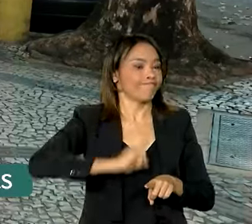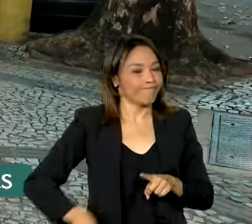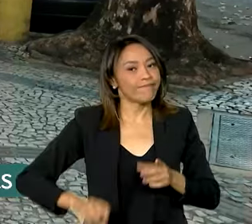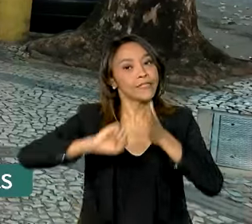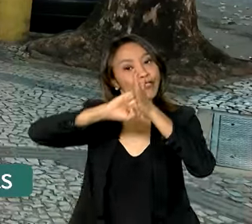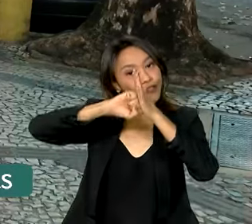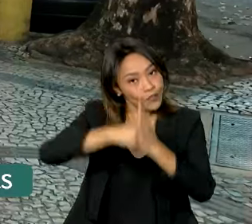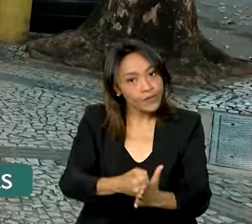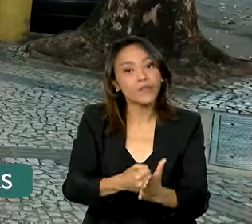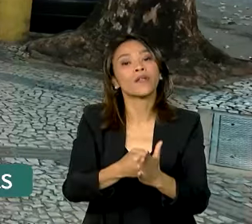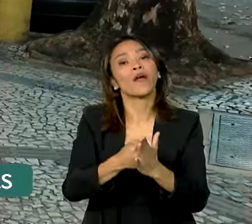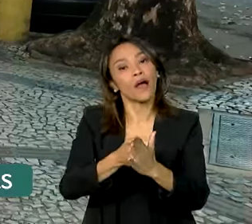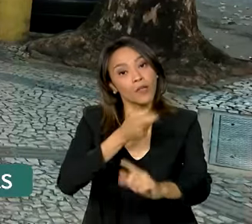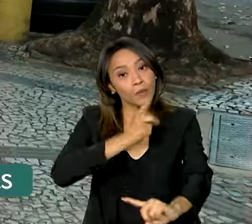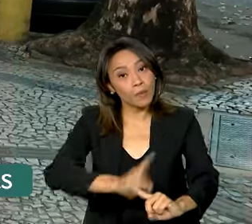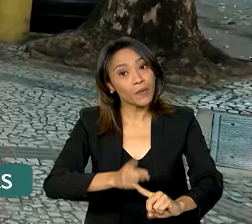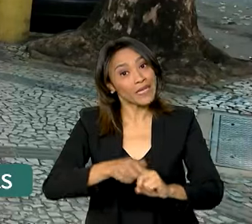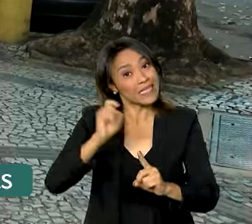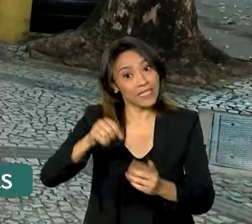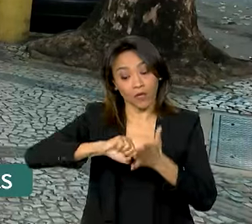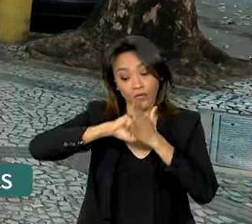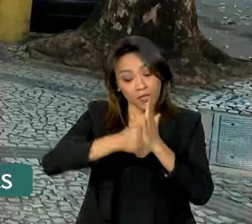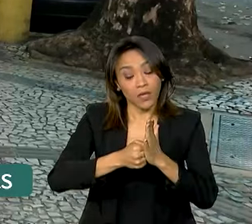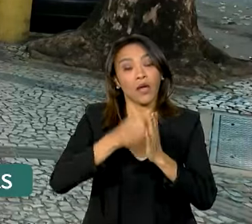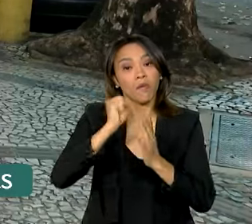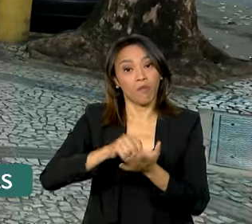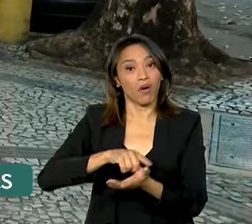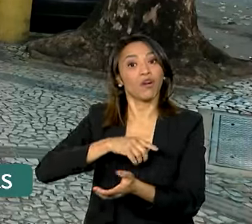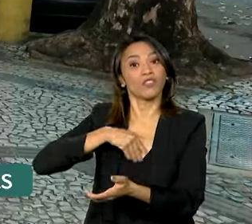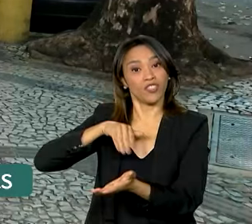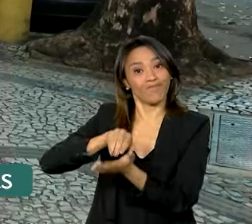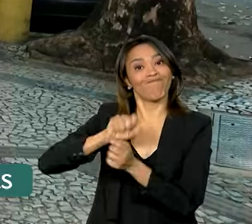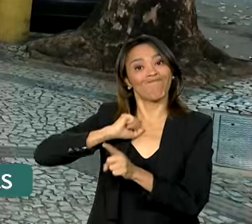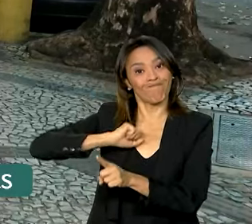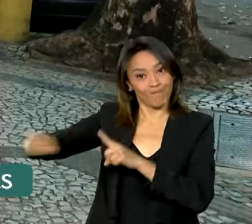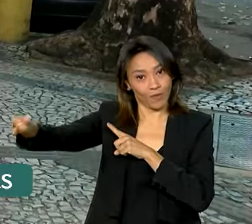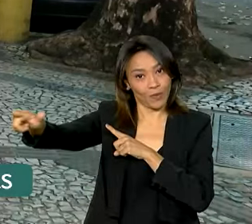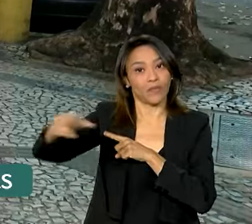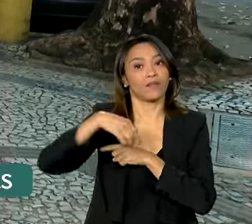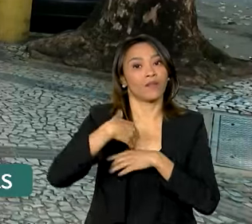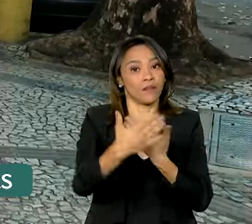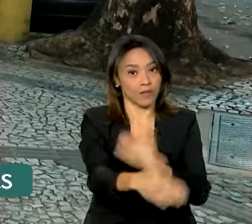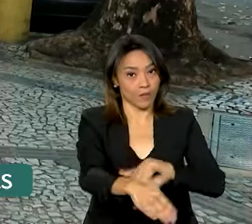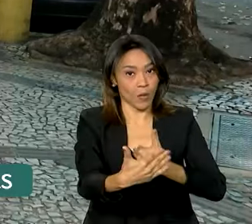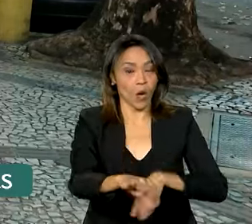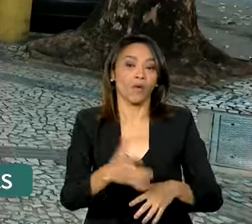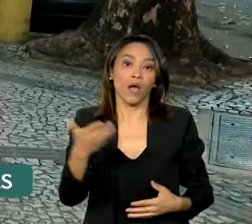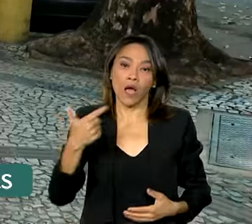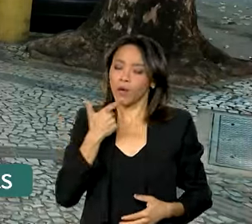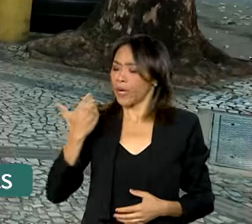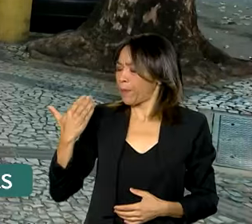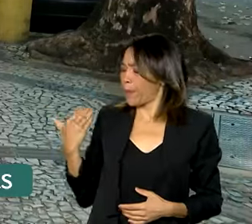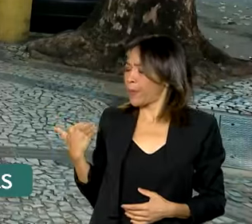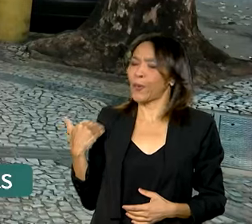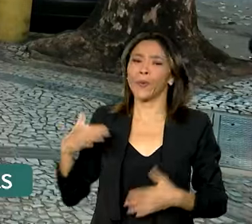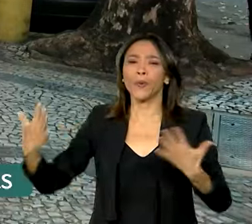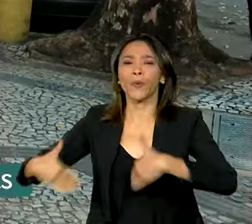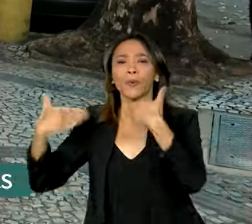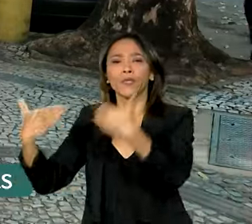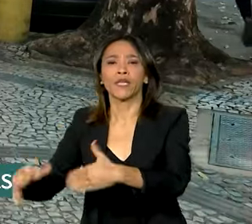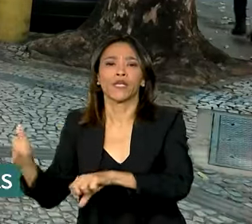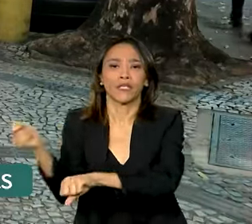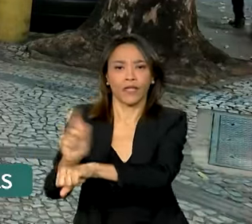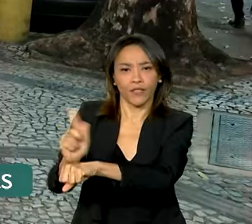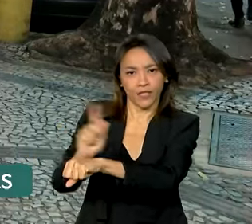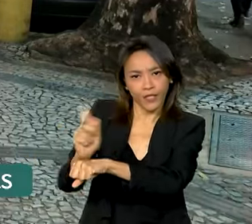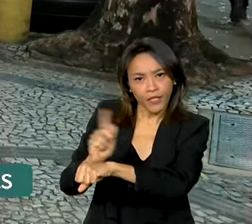sob pena de eliminação no concurso. Agora há pouco, o Ministério da Gestão e da Inovação em Serviços